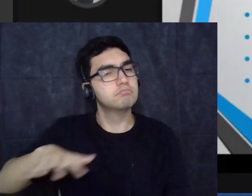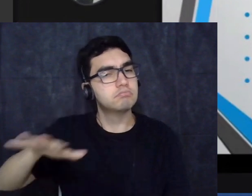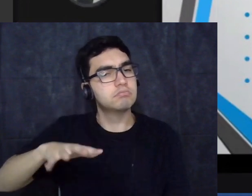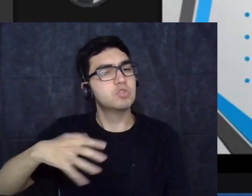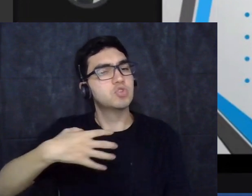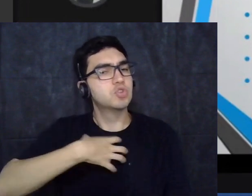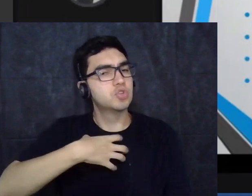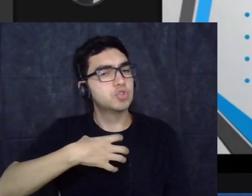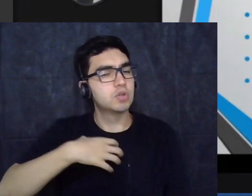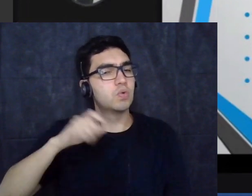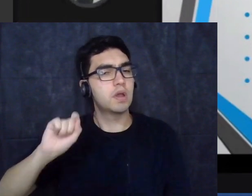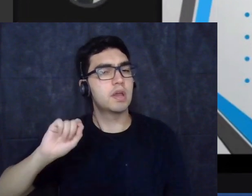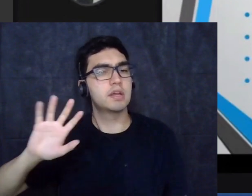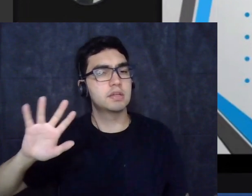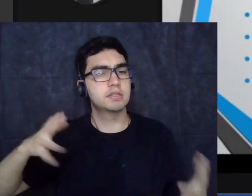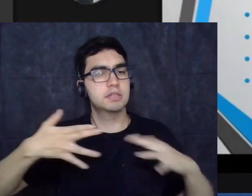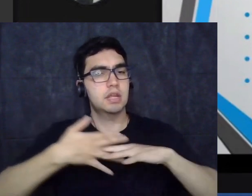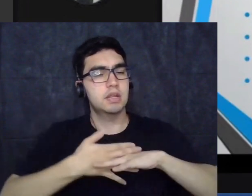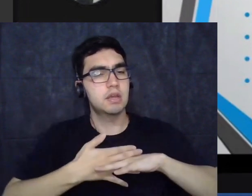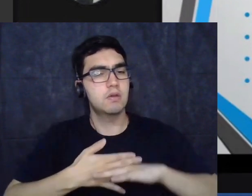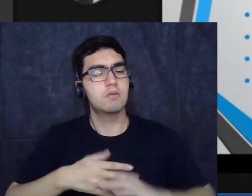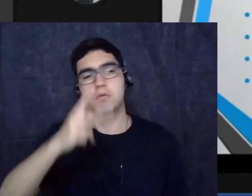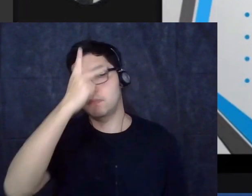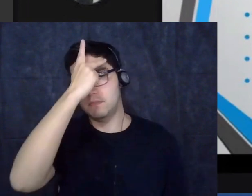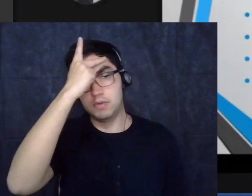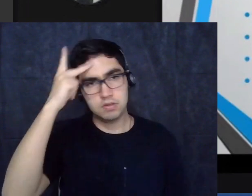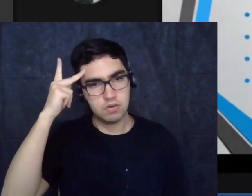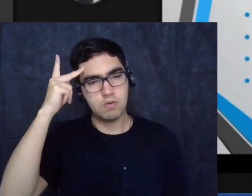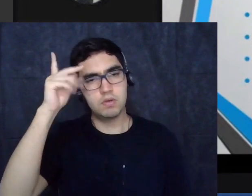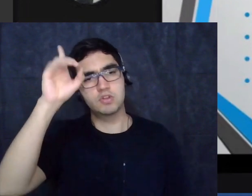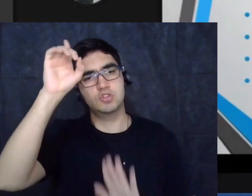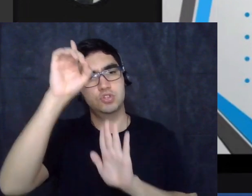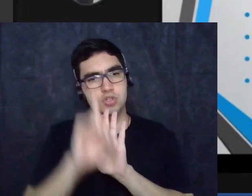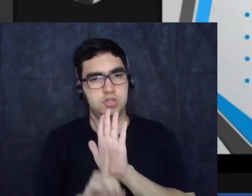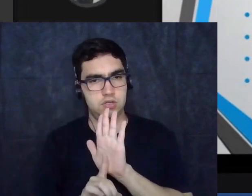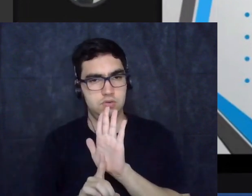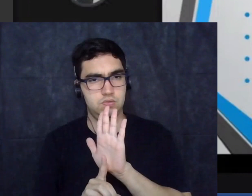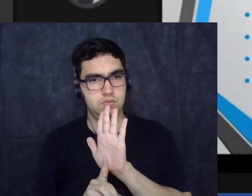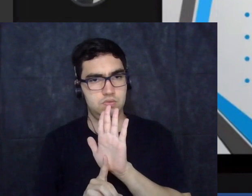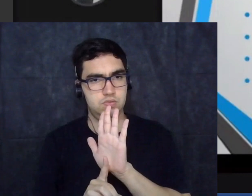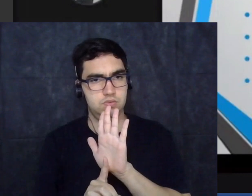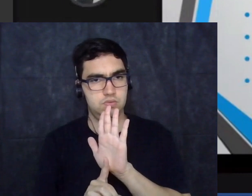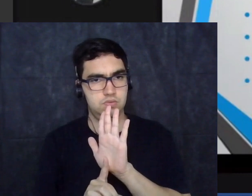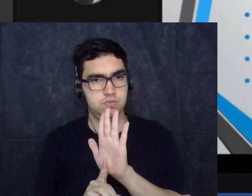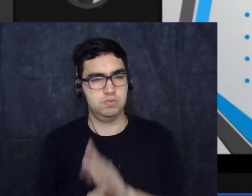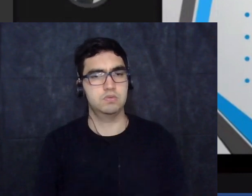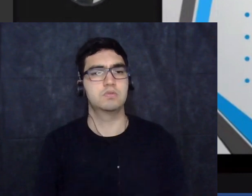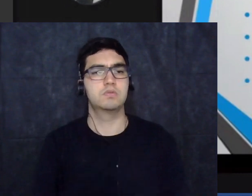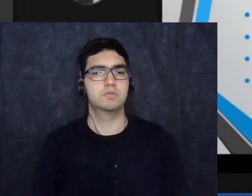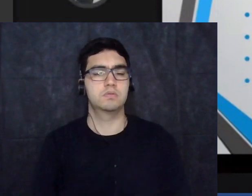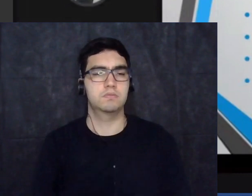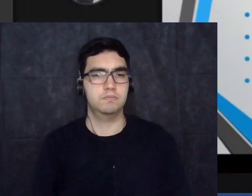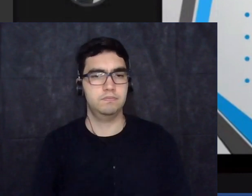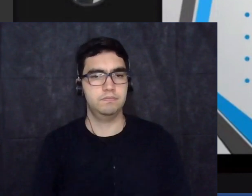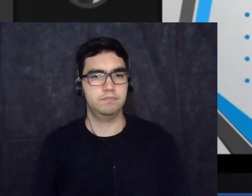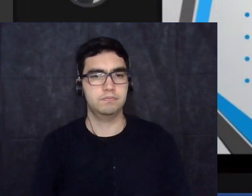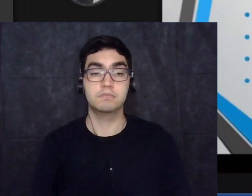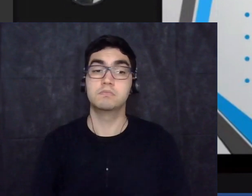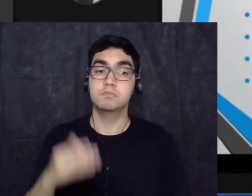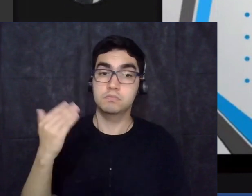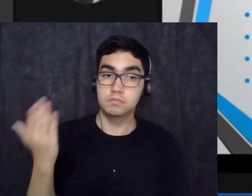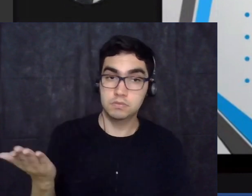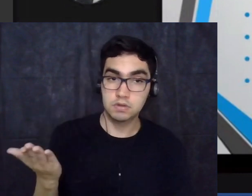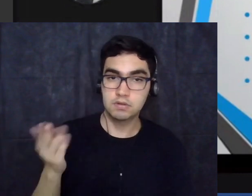cidadãos como homens com direitos e que isso que nós estamos vendo nessa